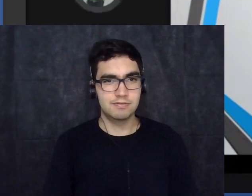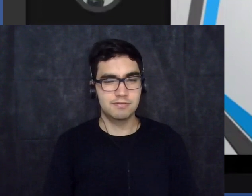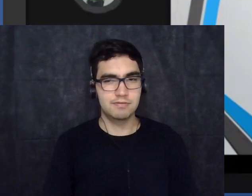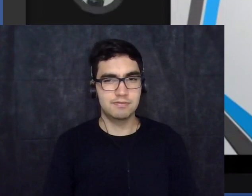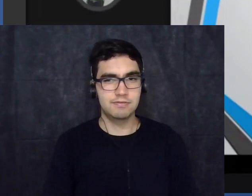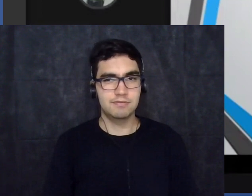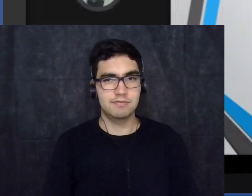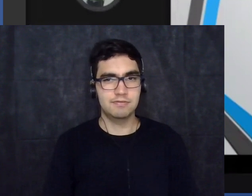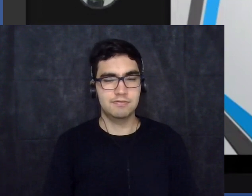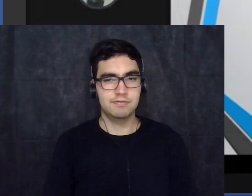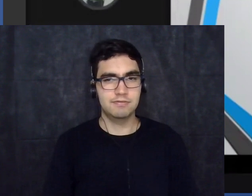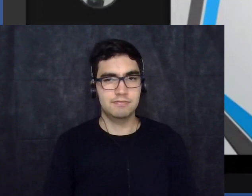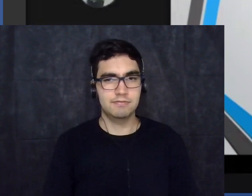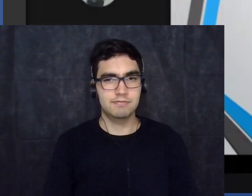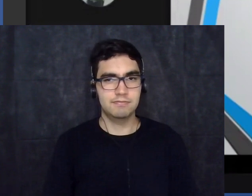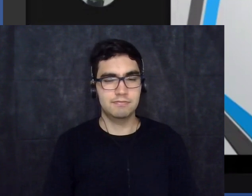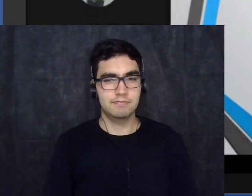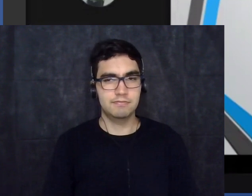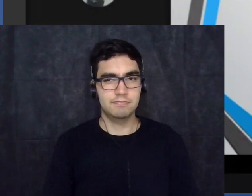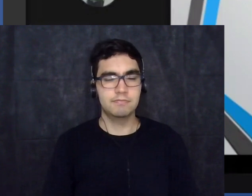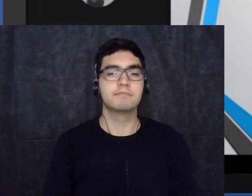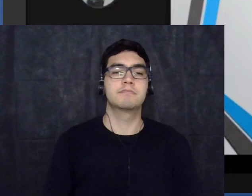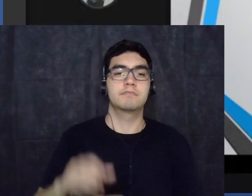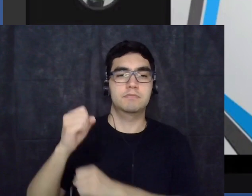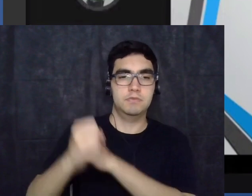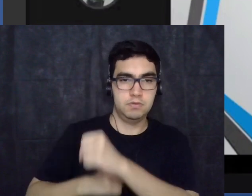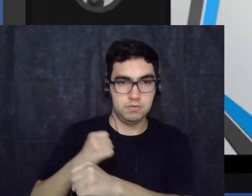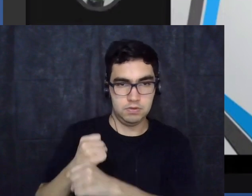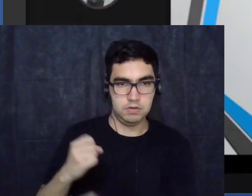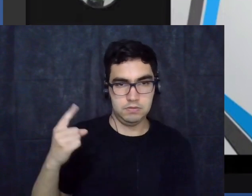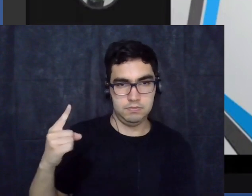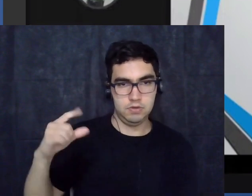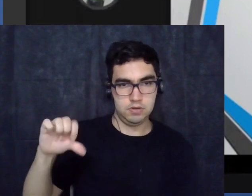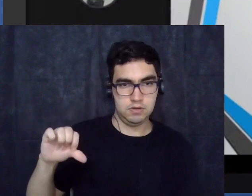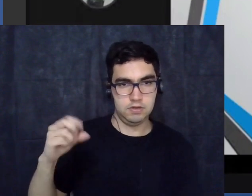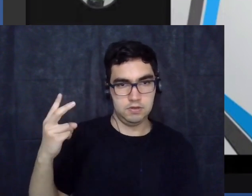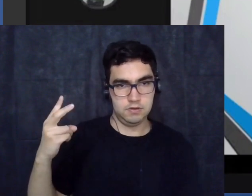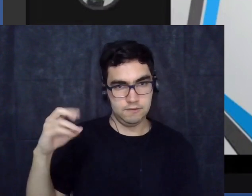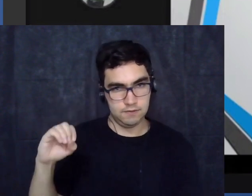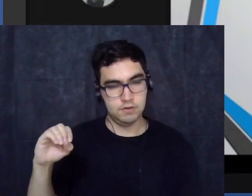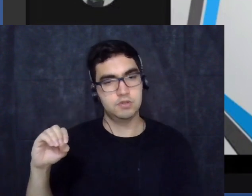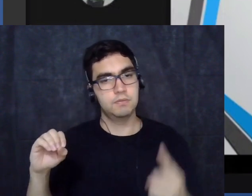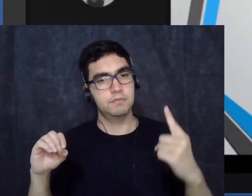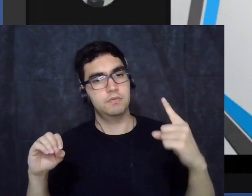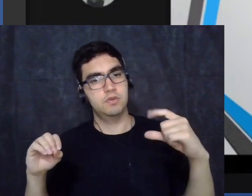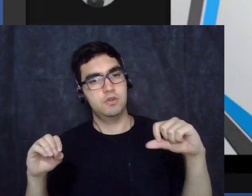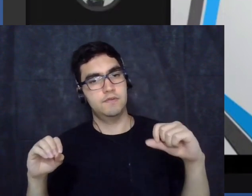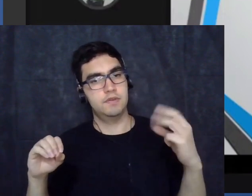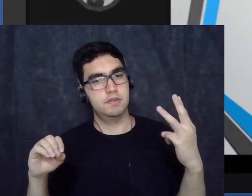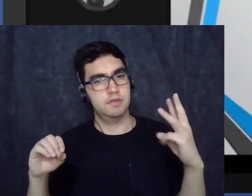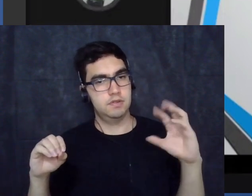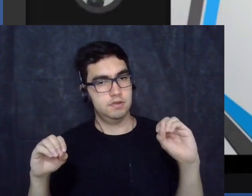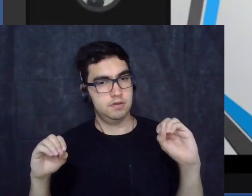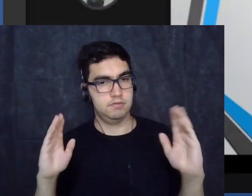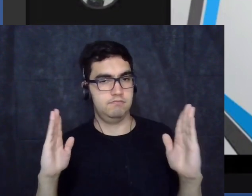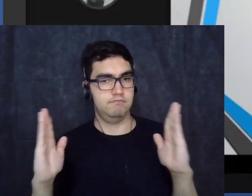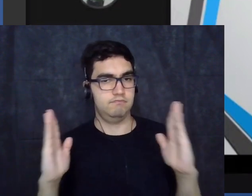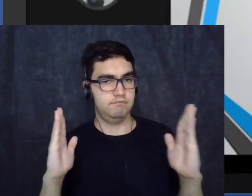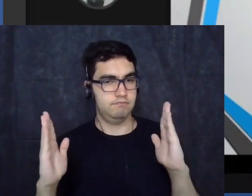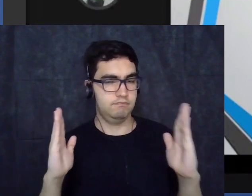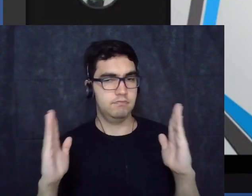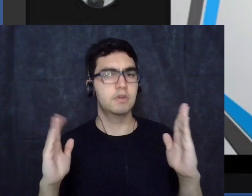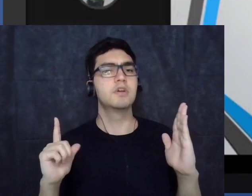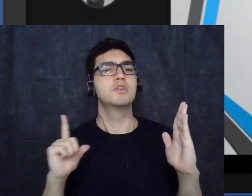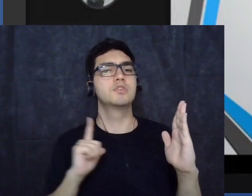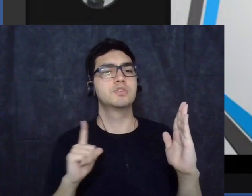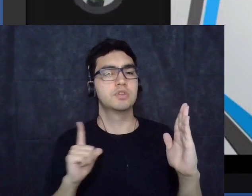a década de 2030 assistimos a uma série de conflitos e massacres a ação do imperialismo